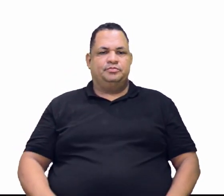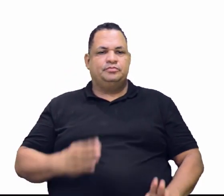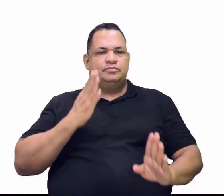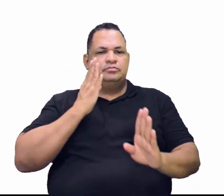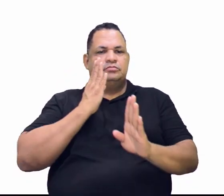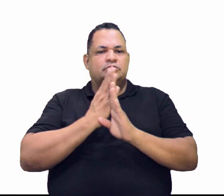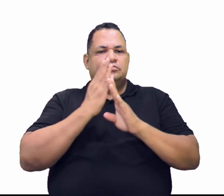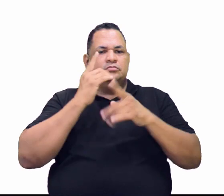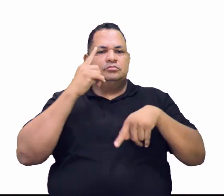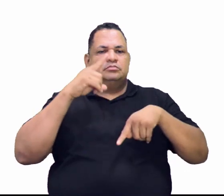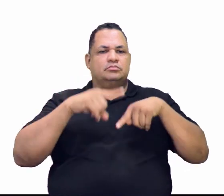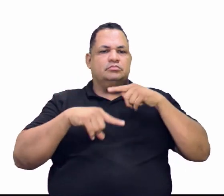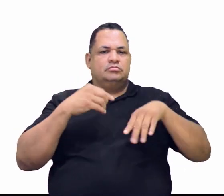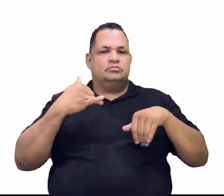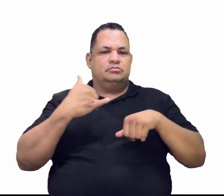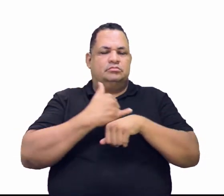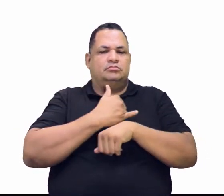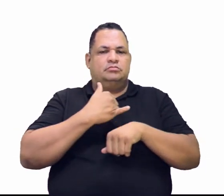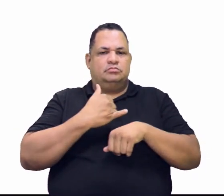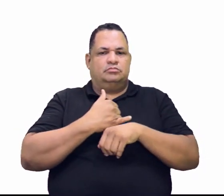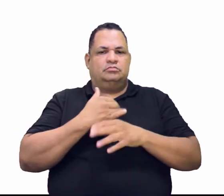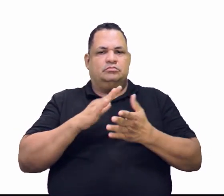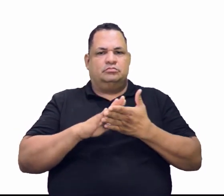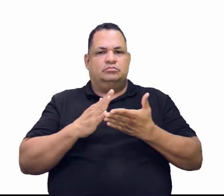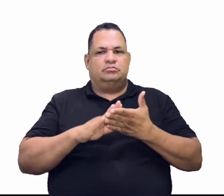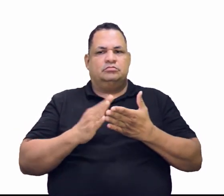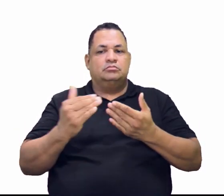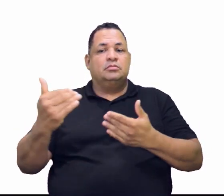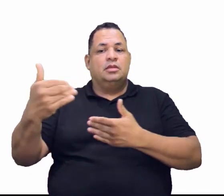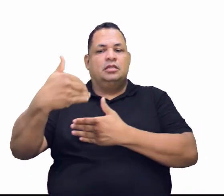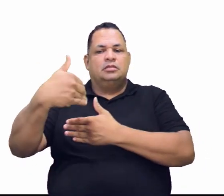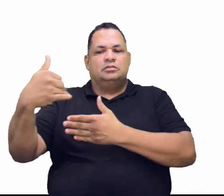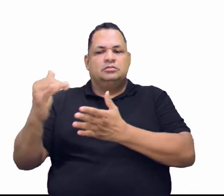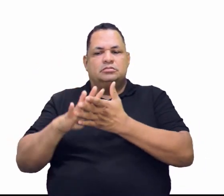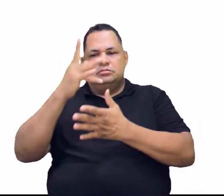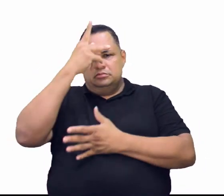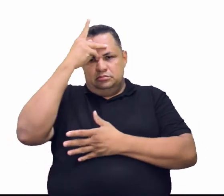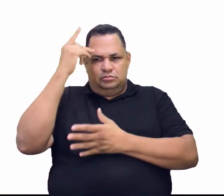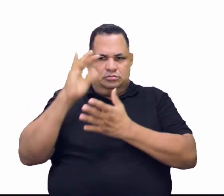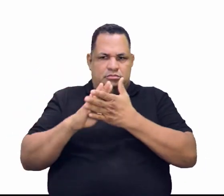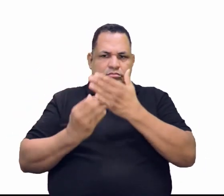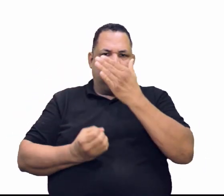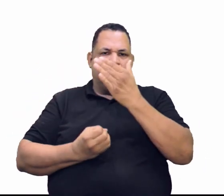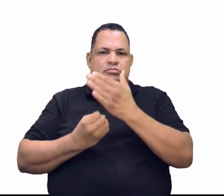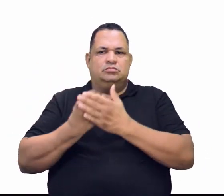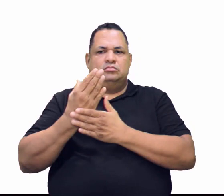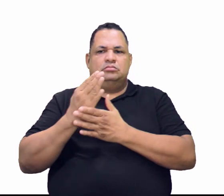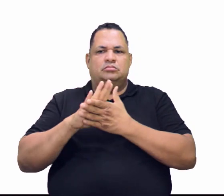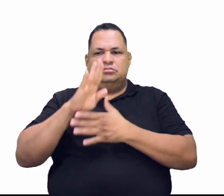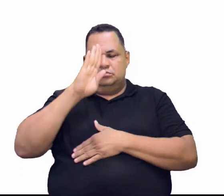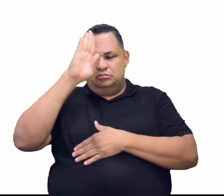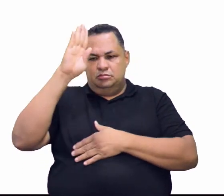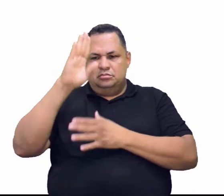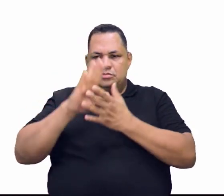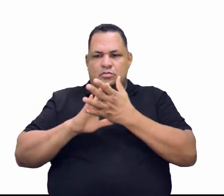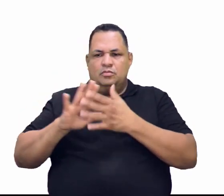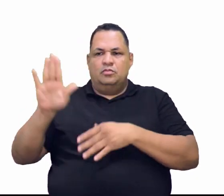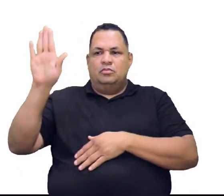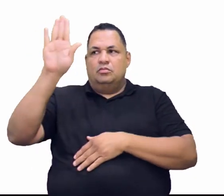descoberta do minério atraiu milhares de imigrantes oriundos, principalmente